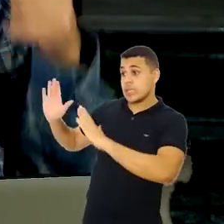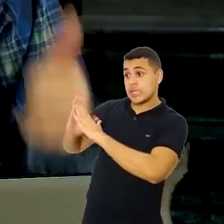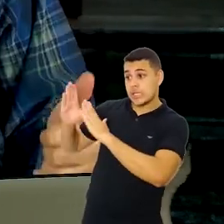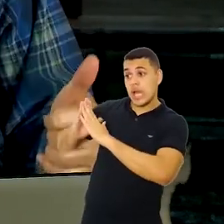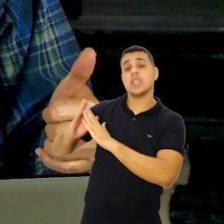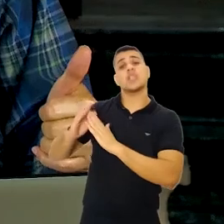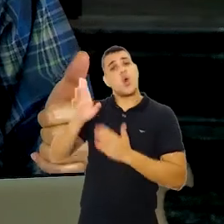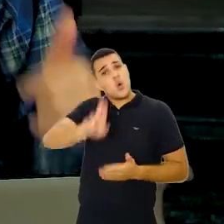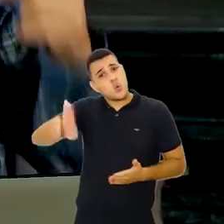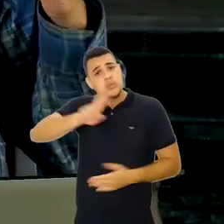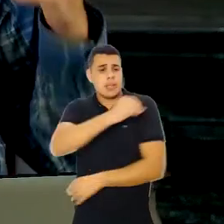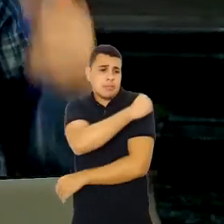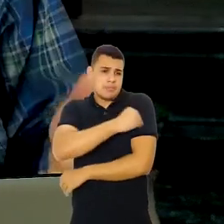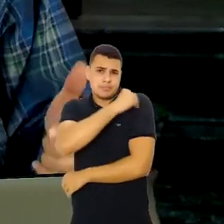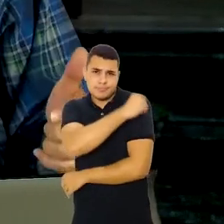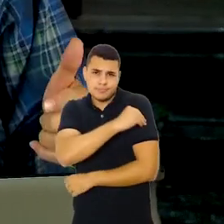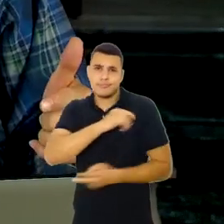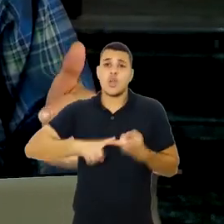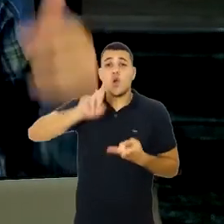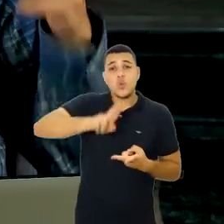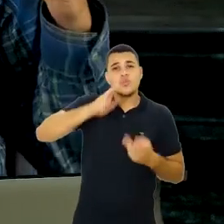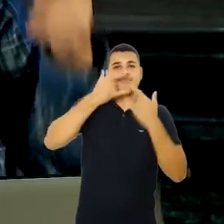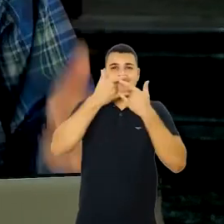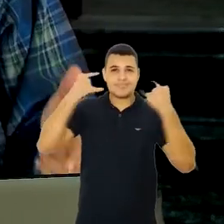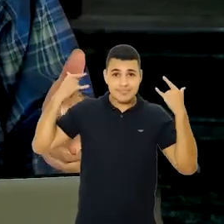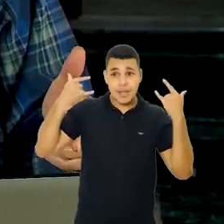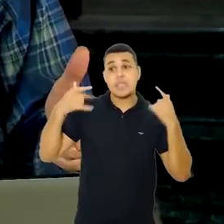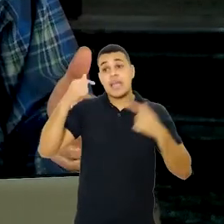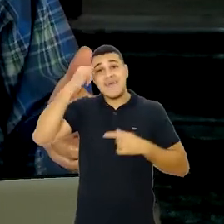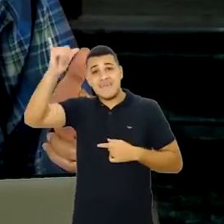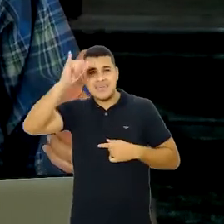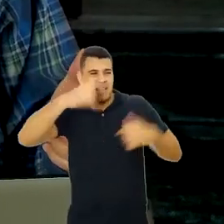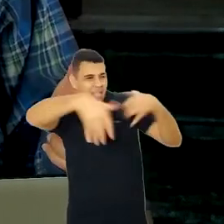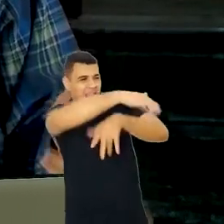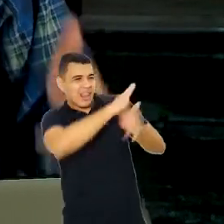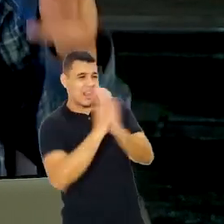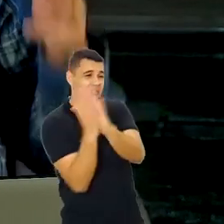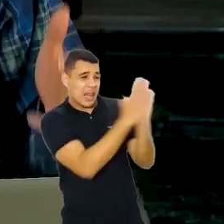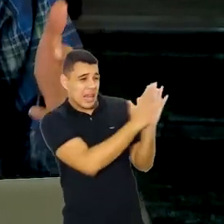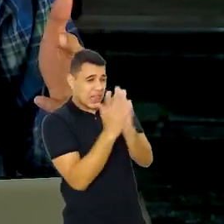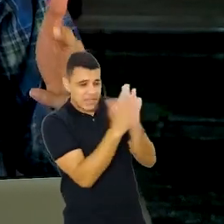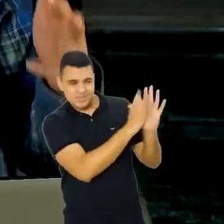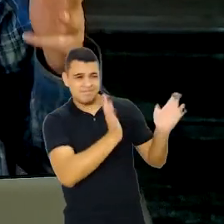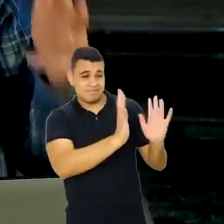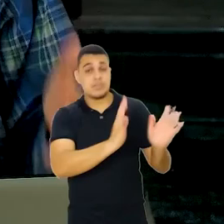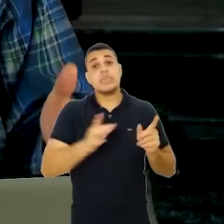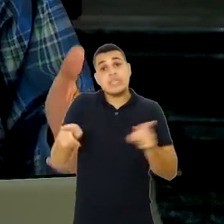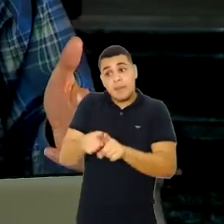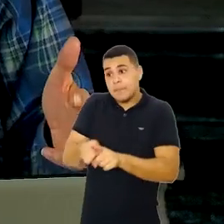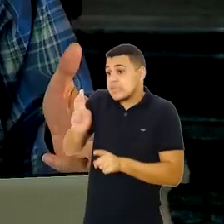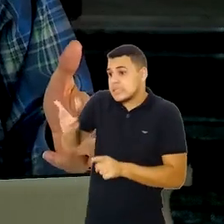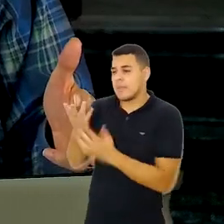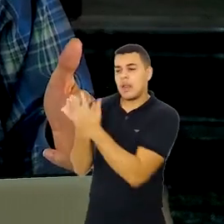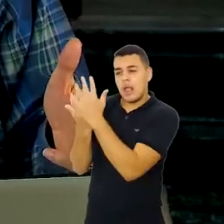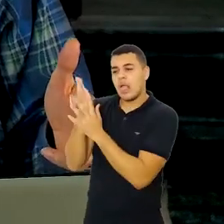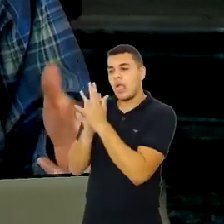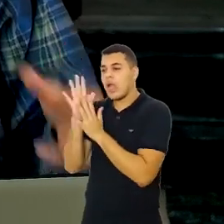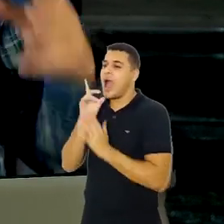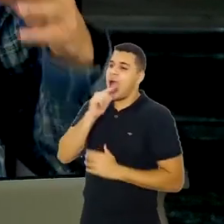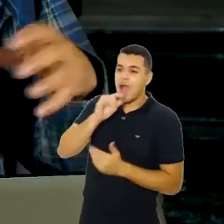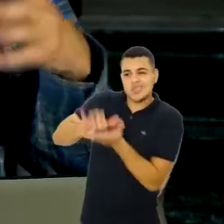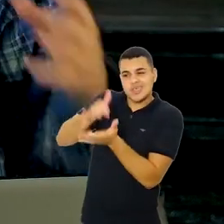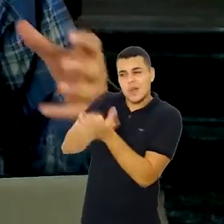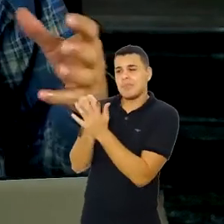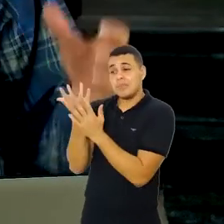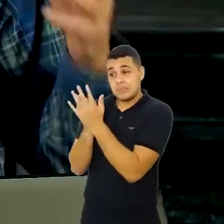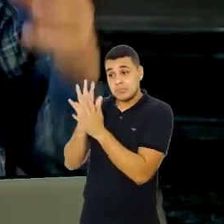Isolamento social, uso de máscaras, evitar aglomerações e lavar sempre as mãos